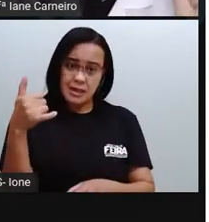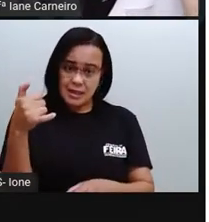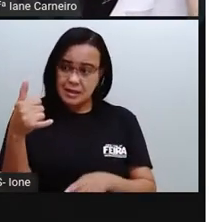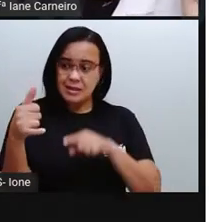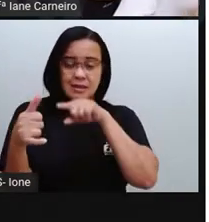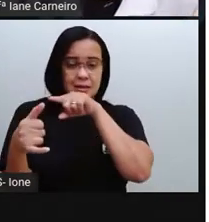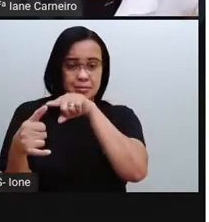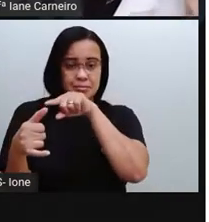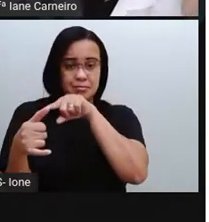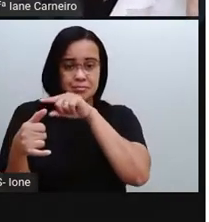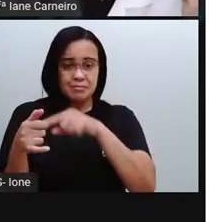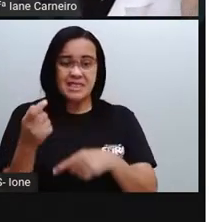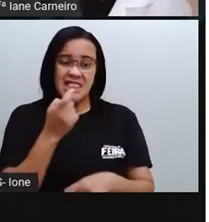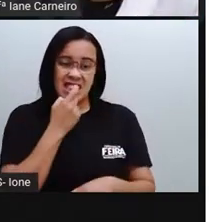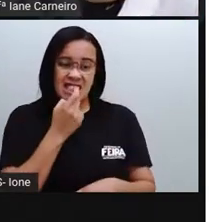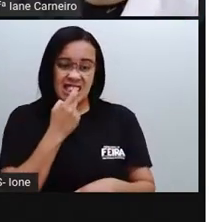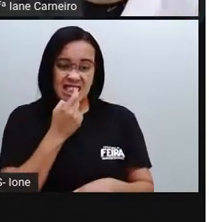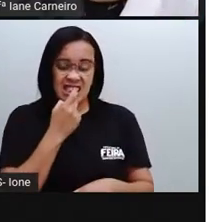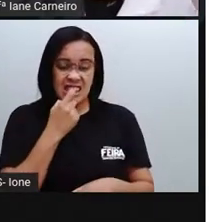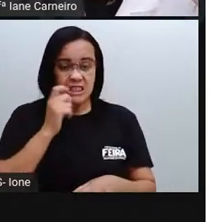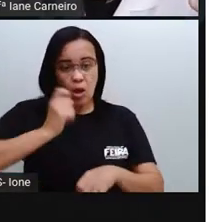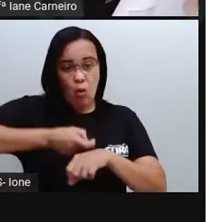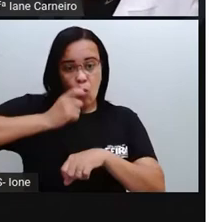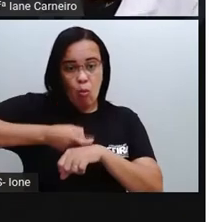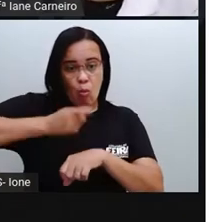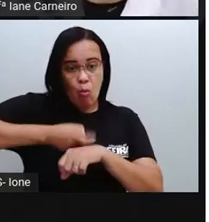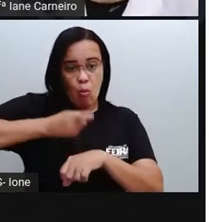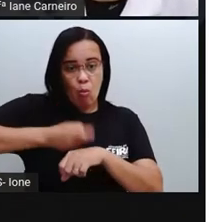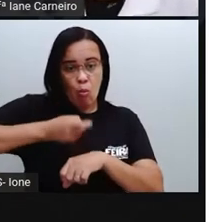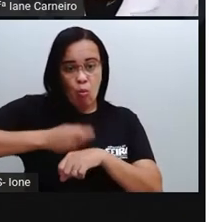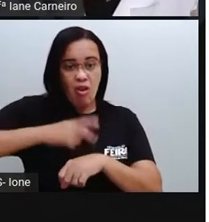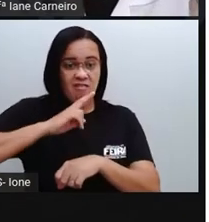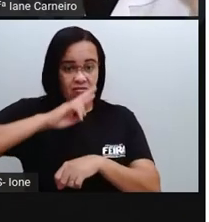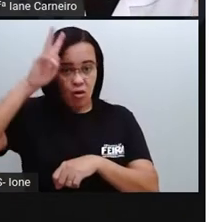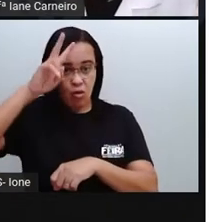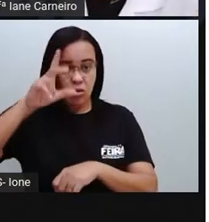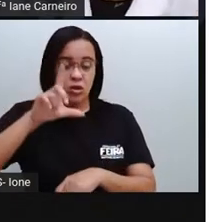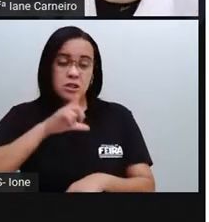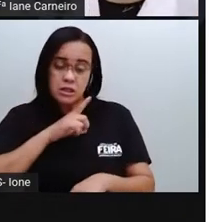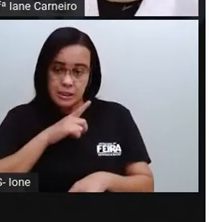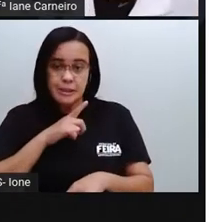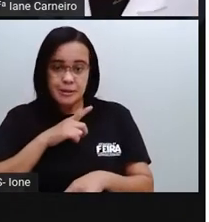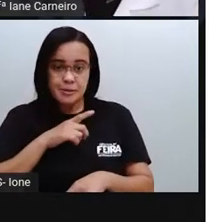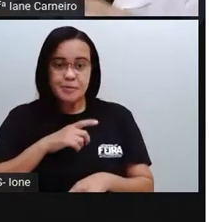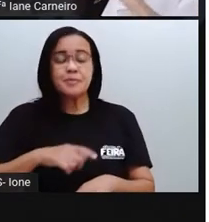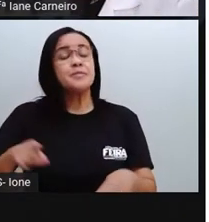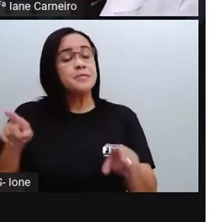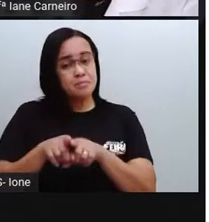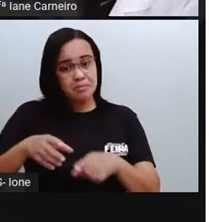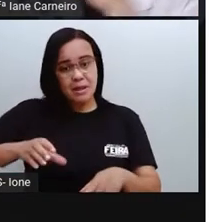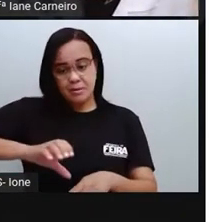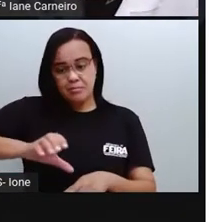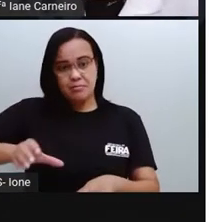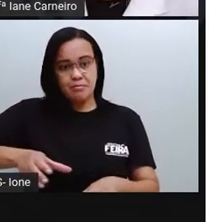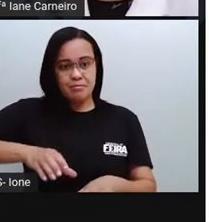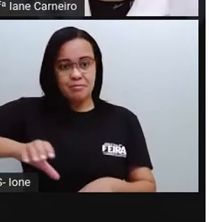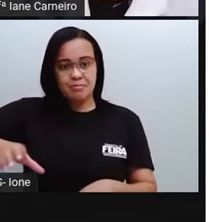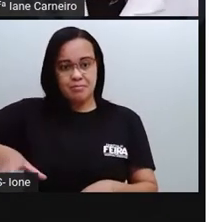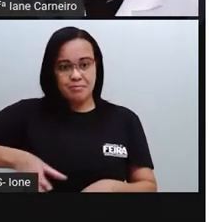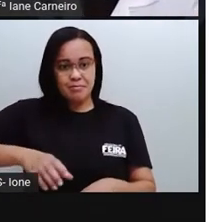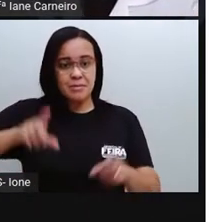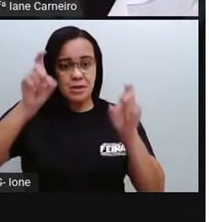de plástico, essa parte também que é um plástico bem mais duro, mais resistente, o mouse que a gente usa aqui para mexer o